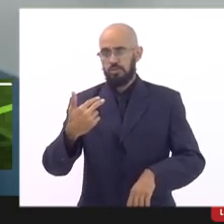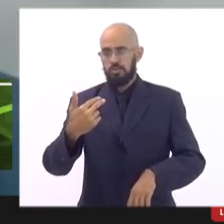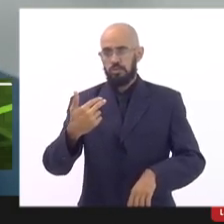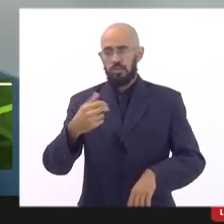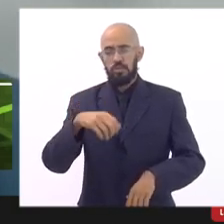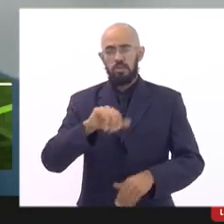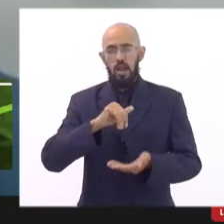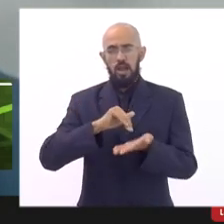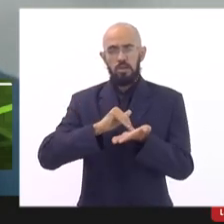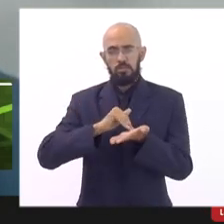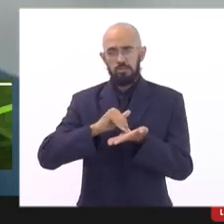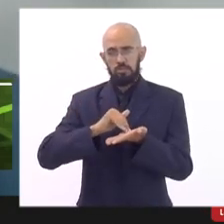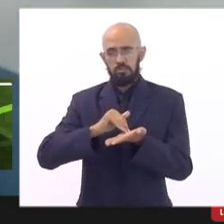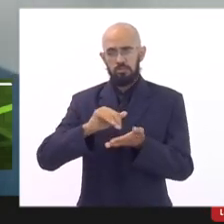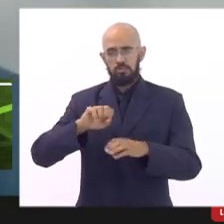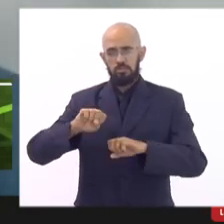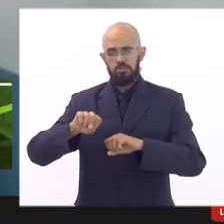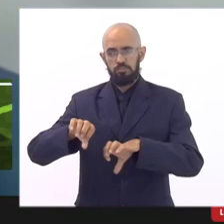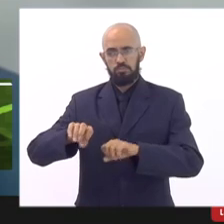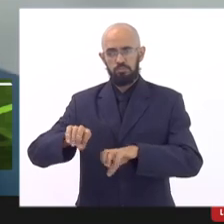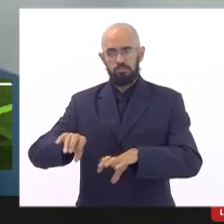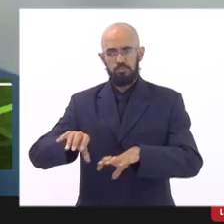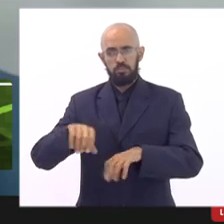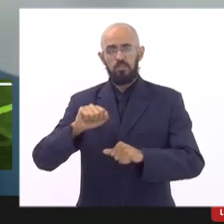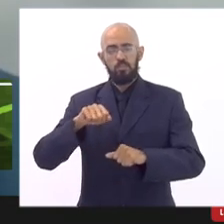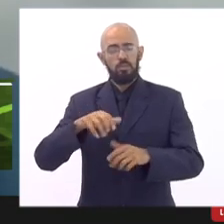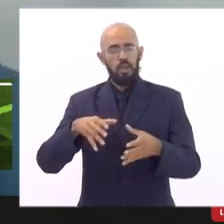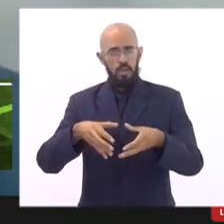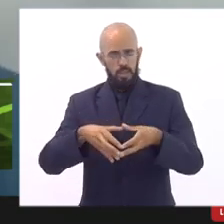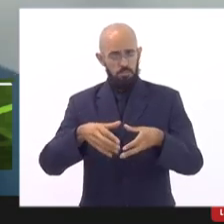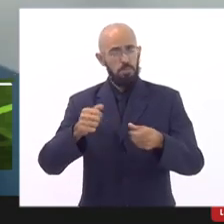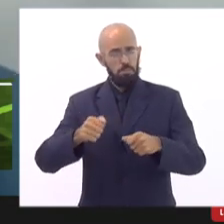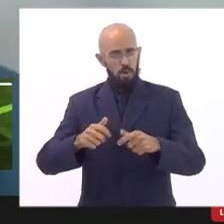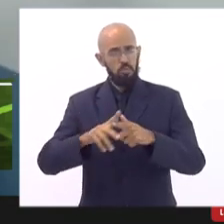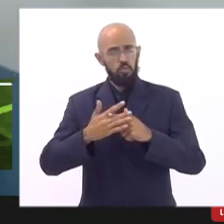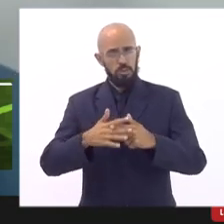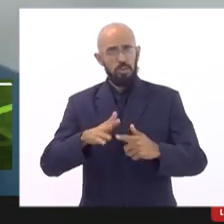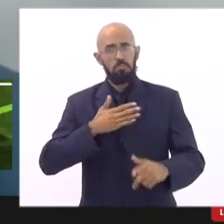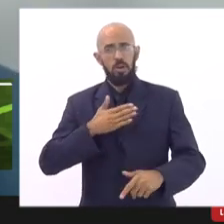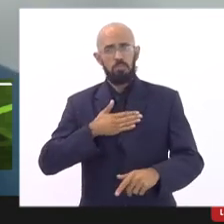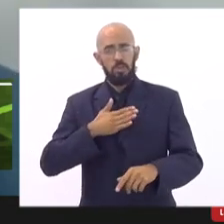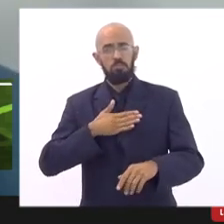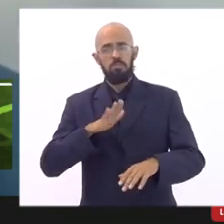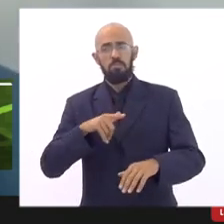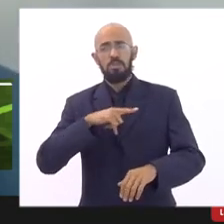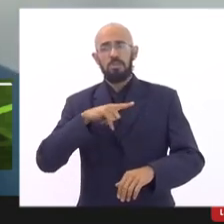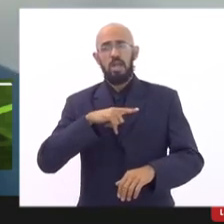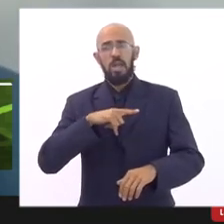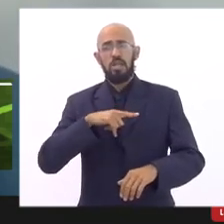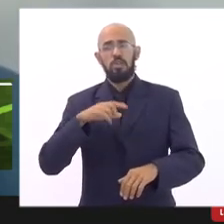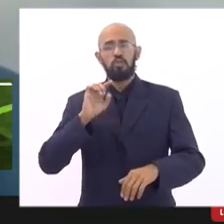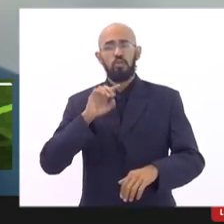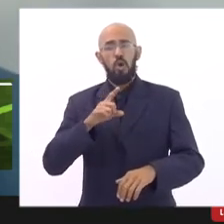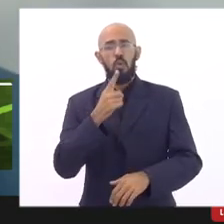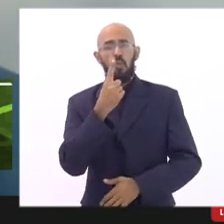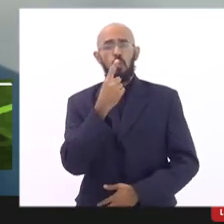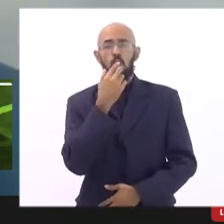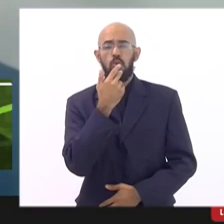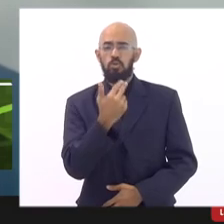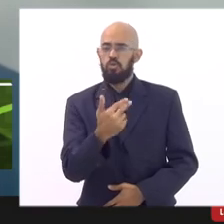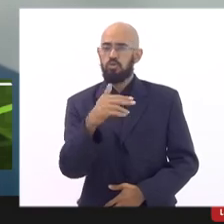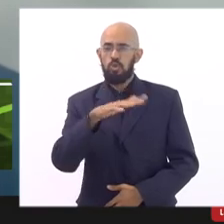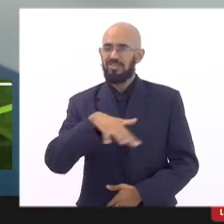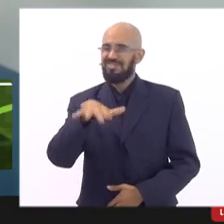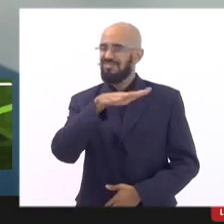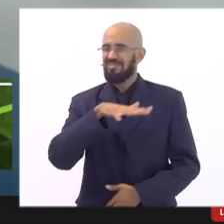SEDUC se eu não me engano e aí a equipe pode me corrigir só a equipe seria composta apenas por um nutricionista